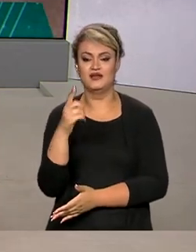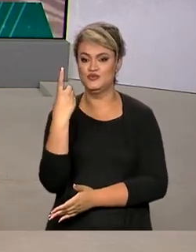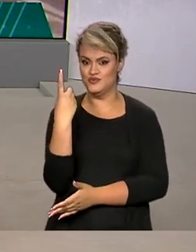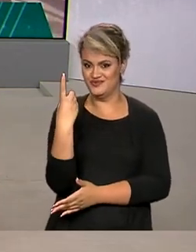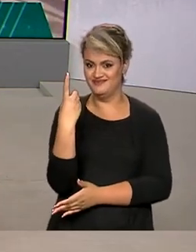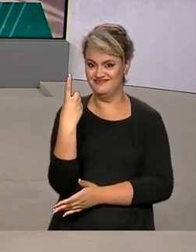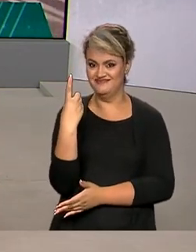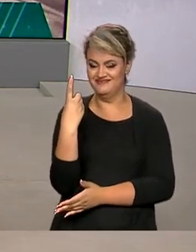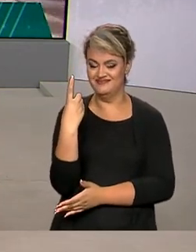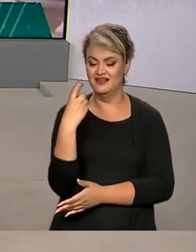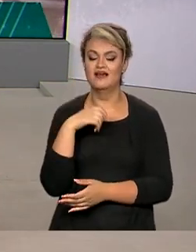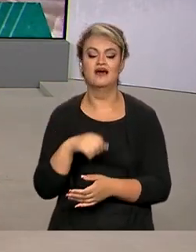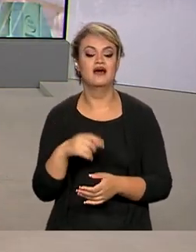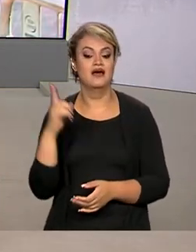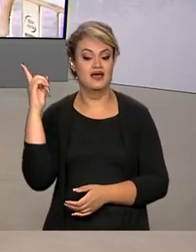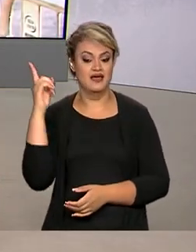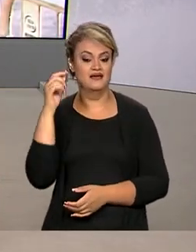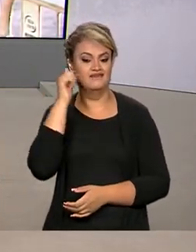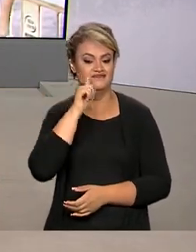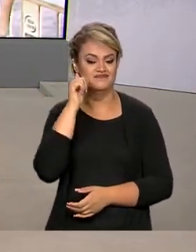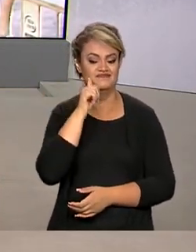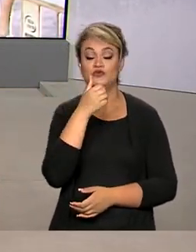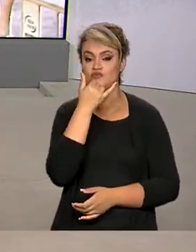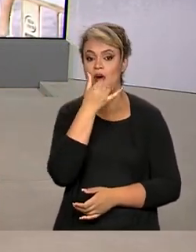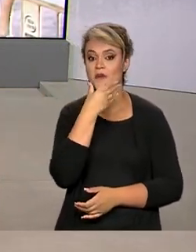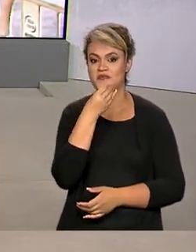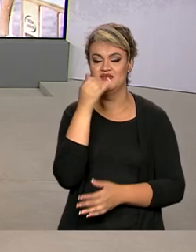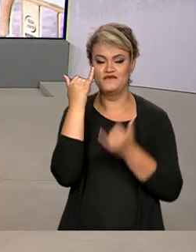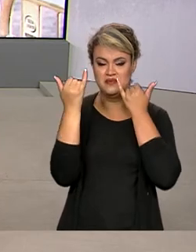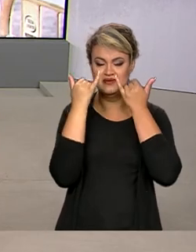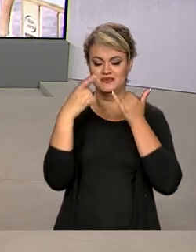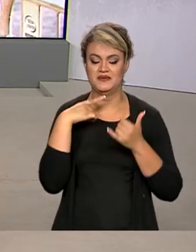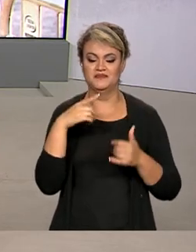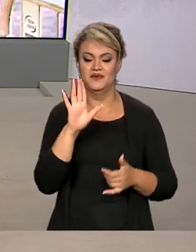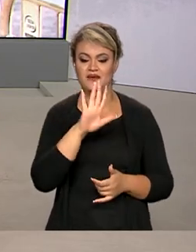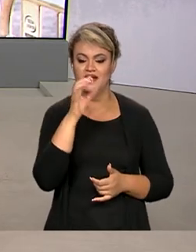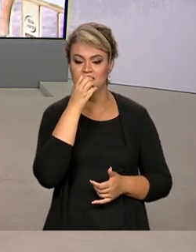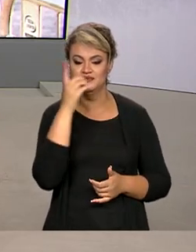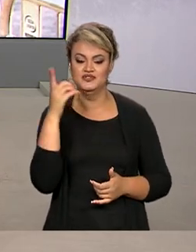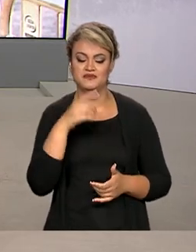Governo Federal. Glauco de Queiroz traz as informações ao vivo para a gente. Glauco, bom dia.